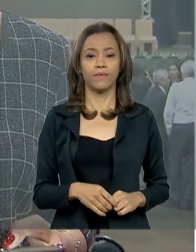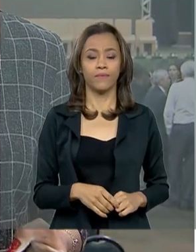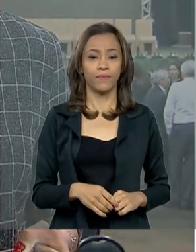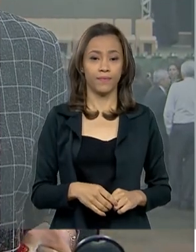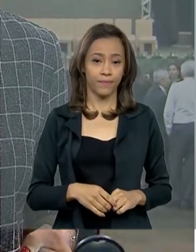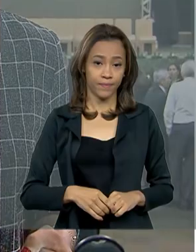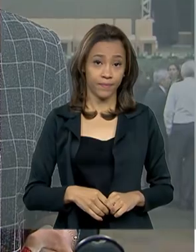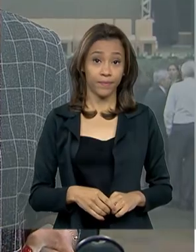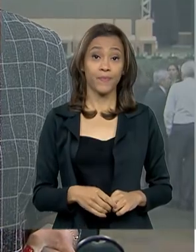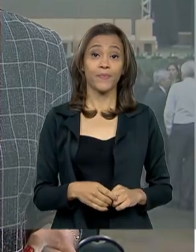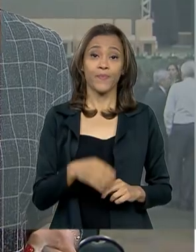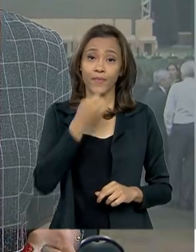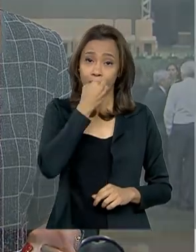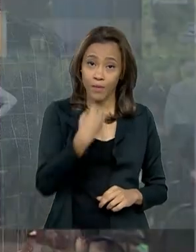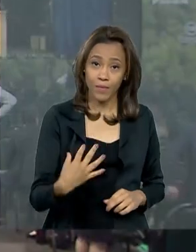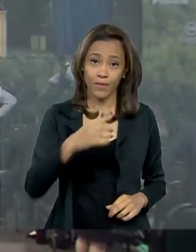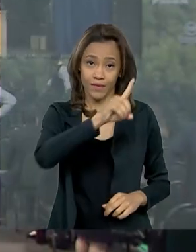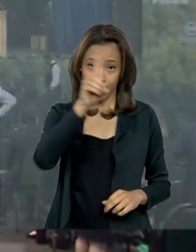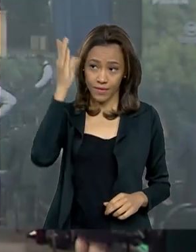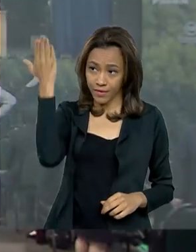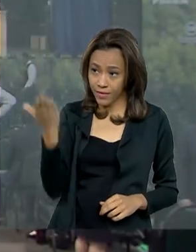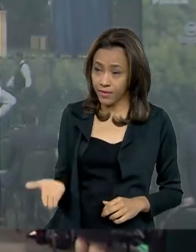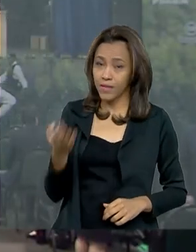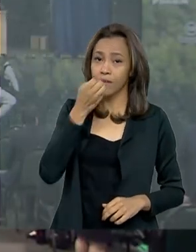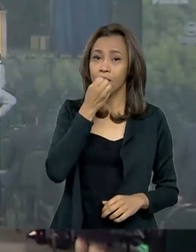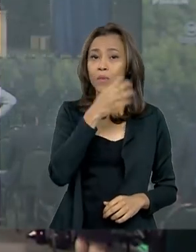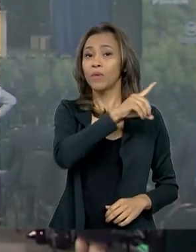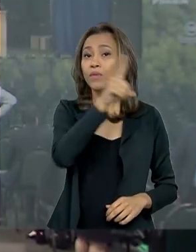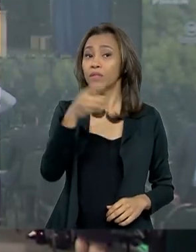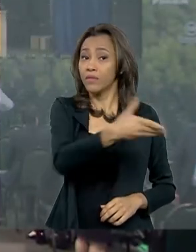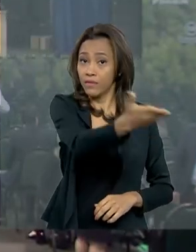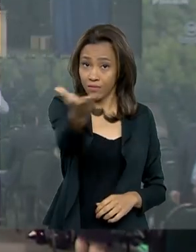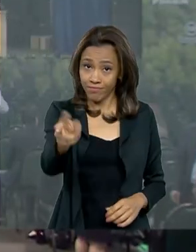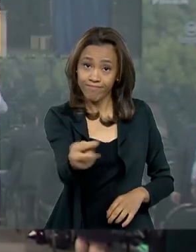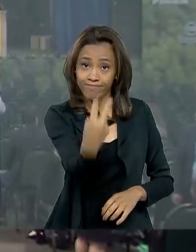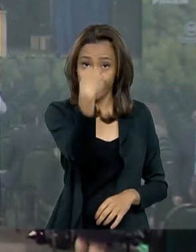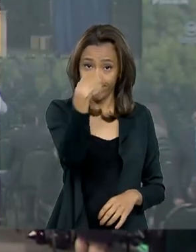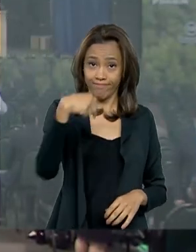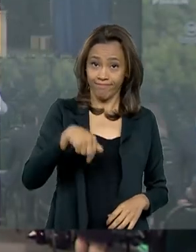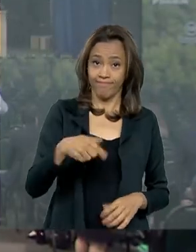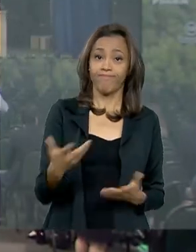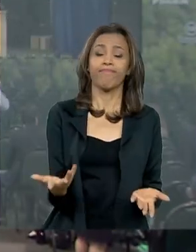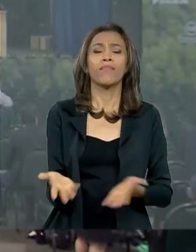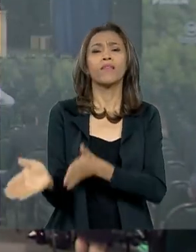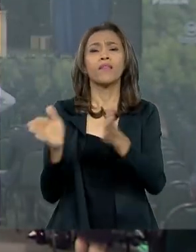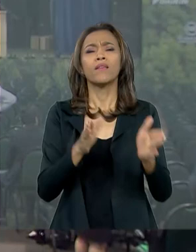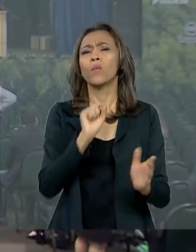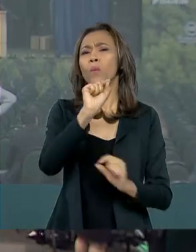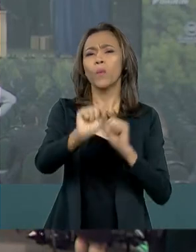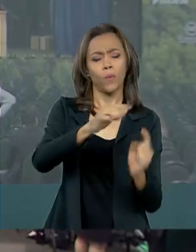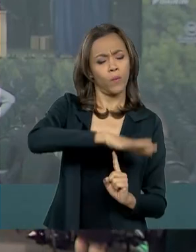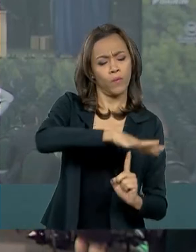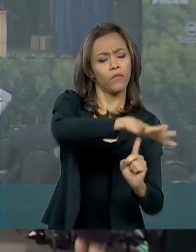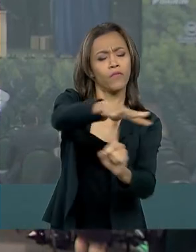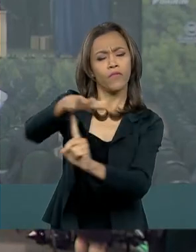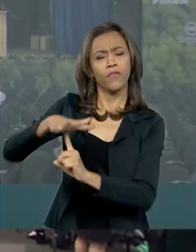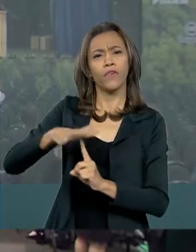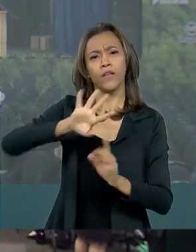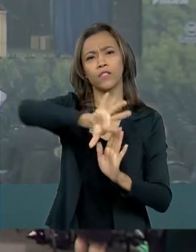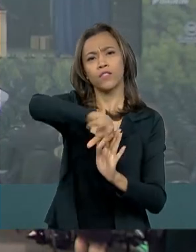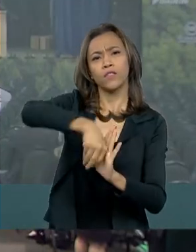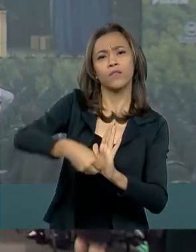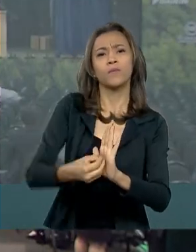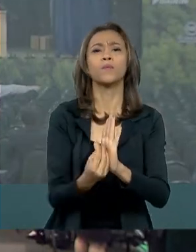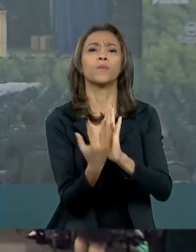Bom dia pra você, Renata. Bom dia pra você que acompanha a TV Brasil. A ideia dessa primeira feira de sustentabilidade é